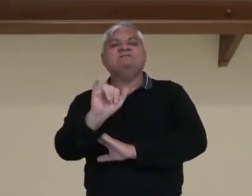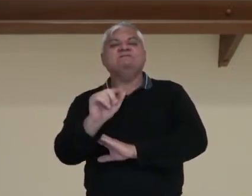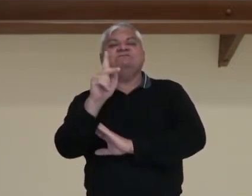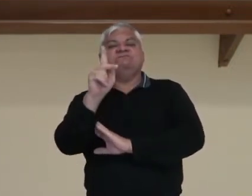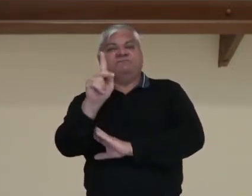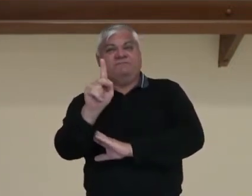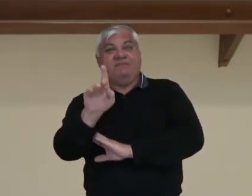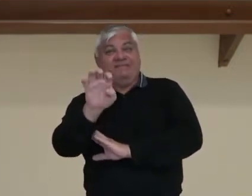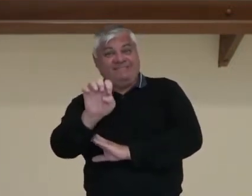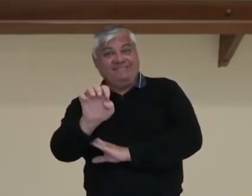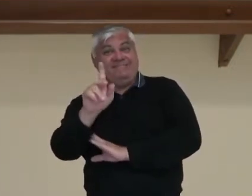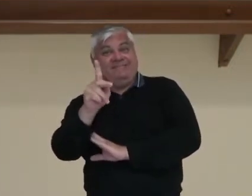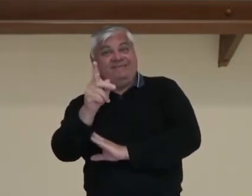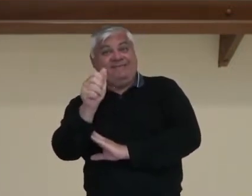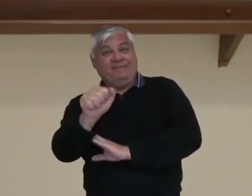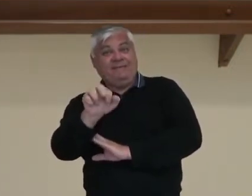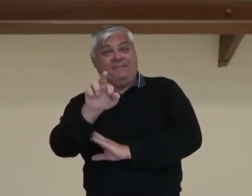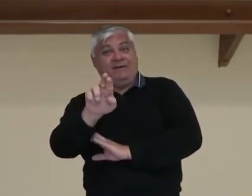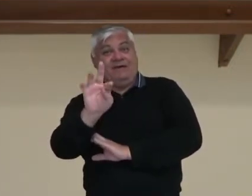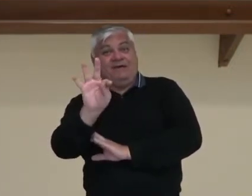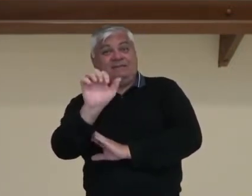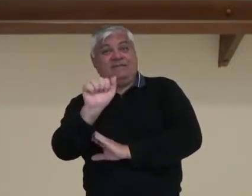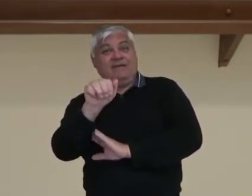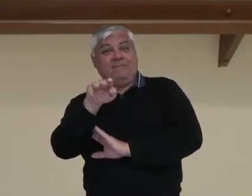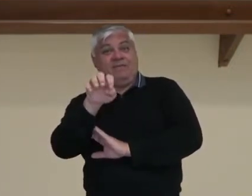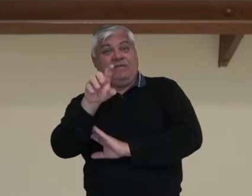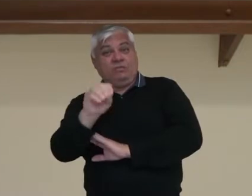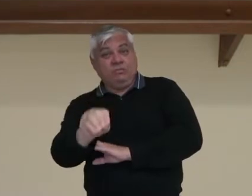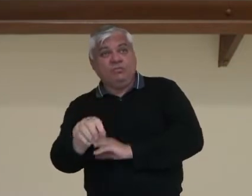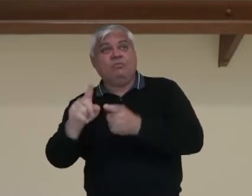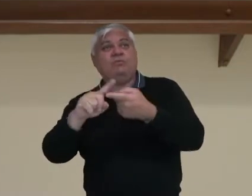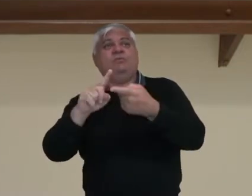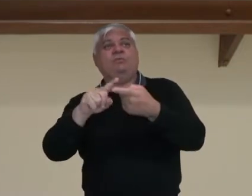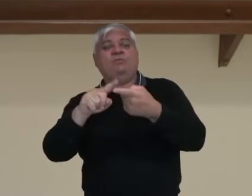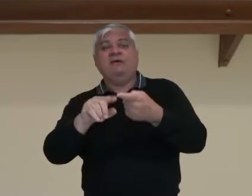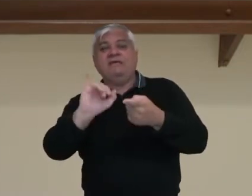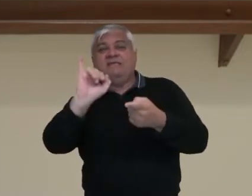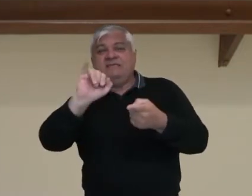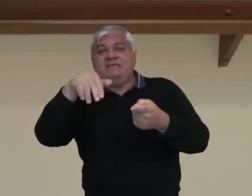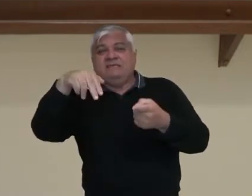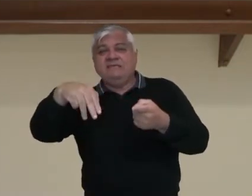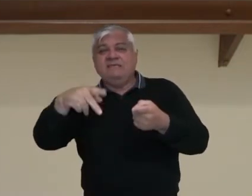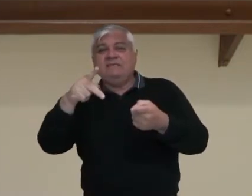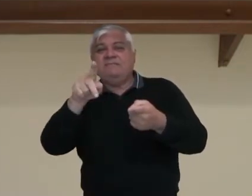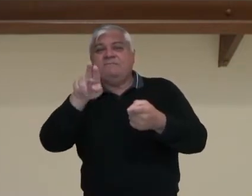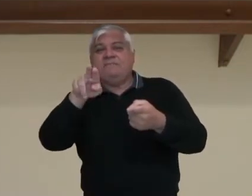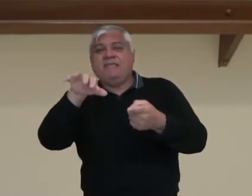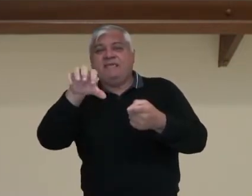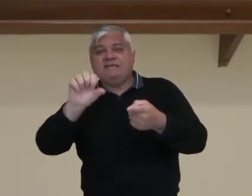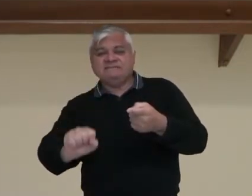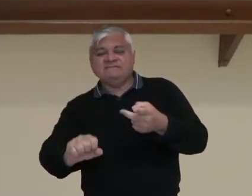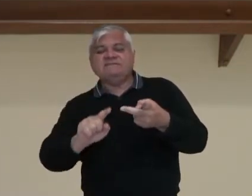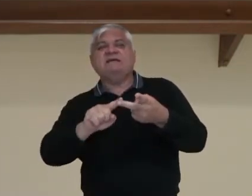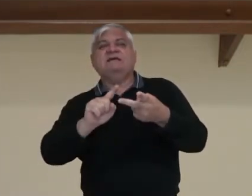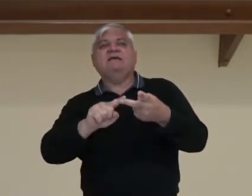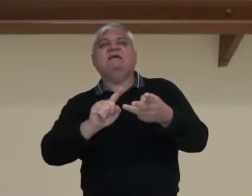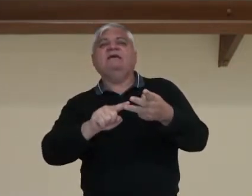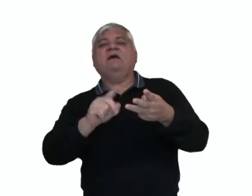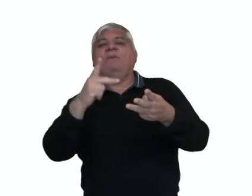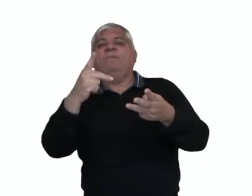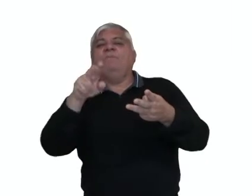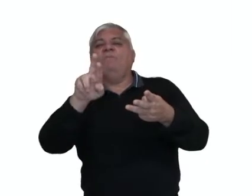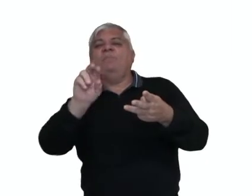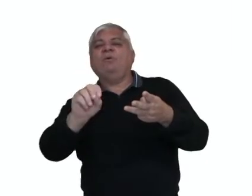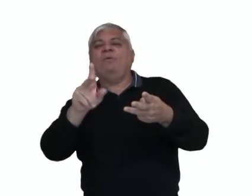por cuidar das questões de mídia, de propaganda. É o DIP, Departamento de Imprensa e